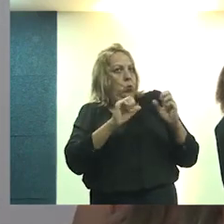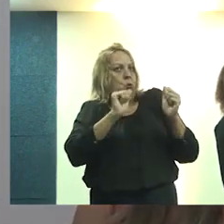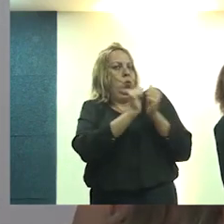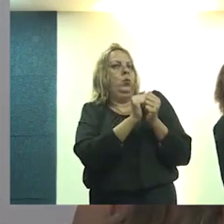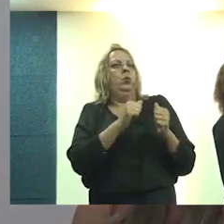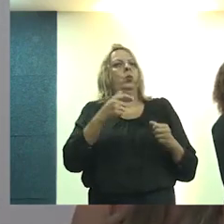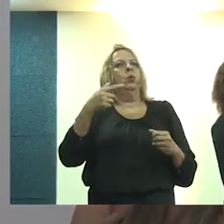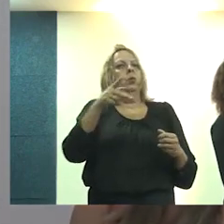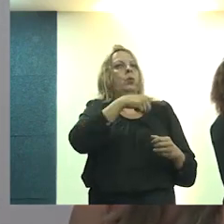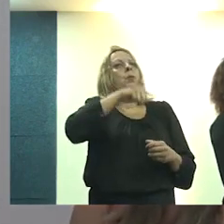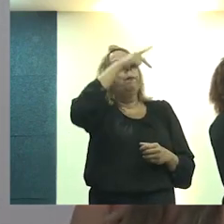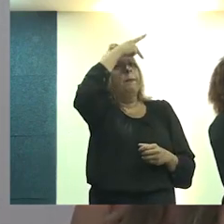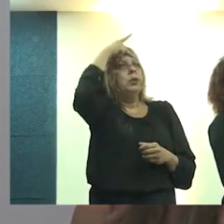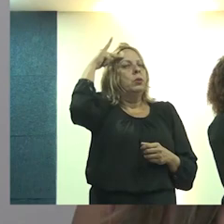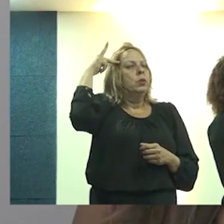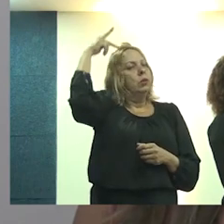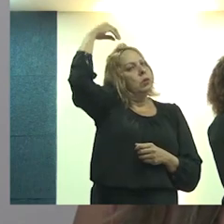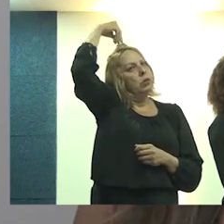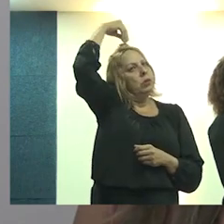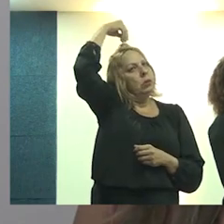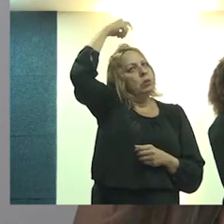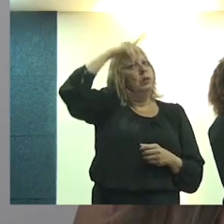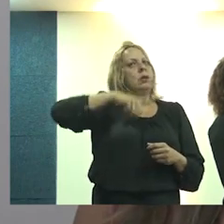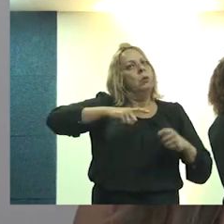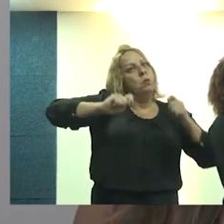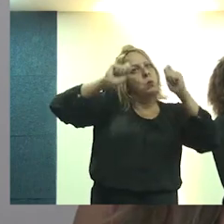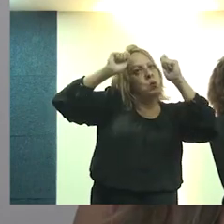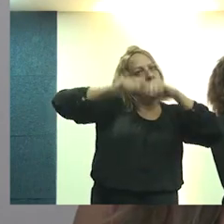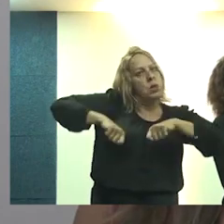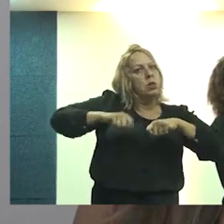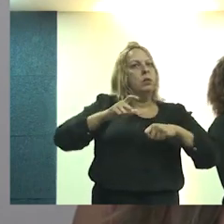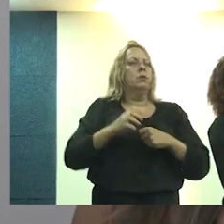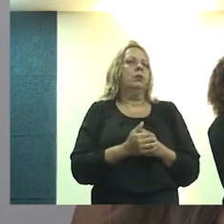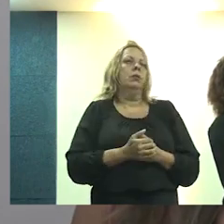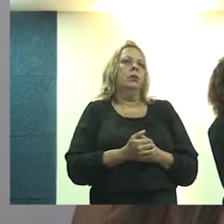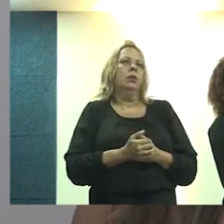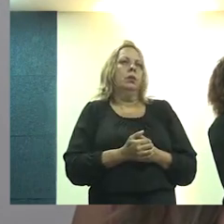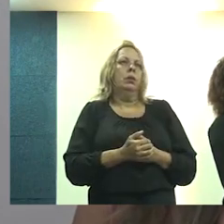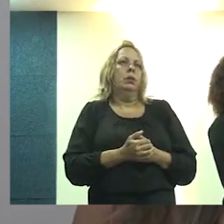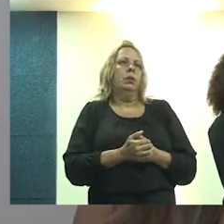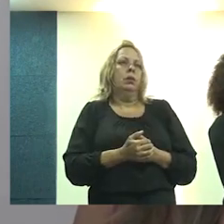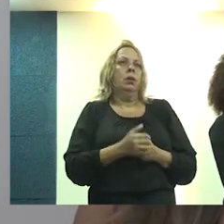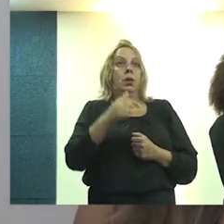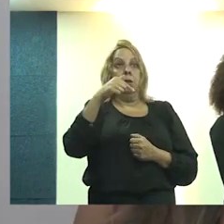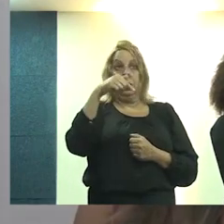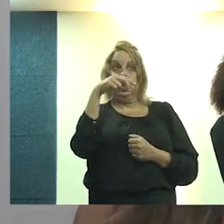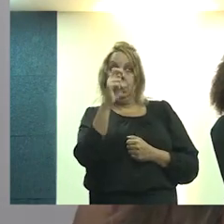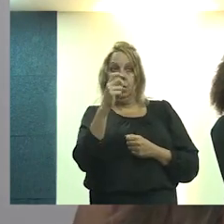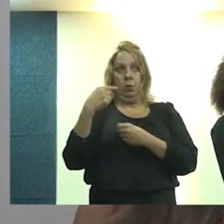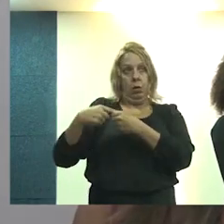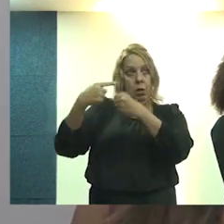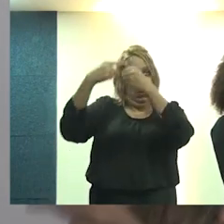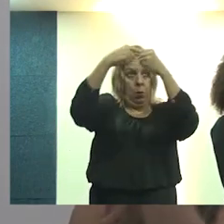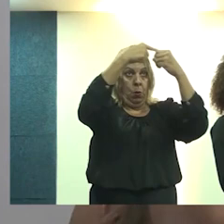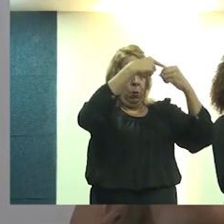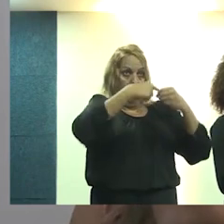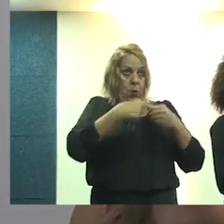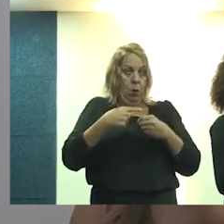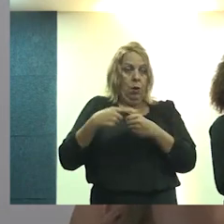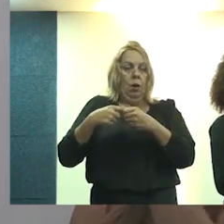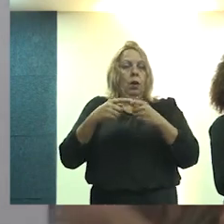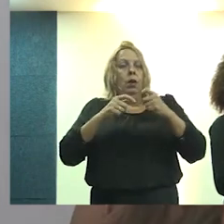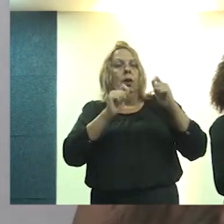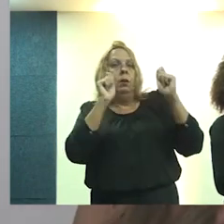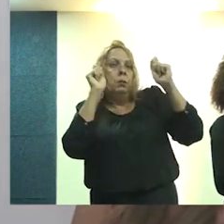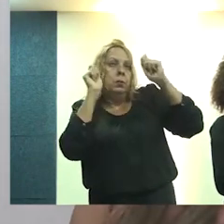em São Cristóvão, uma possibilidade de levar os 75 municípios à